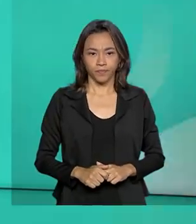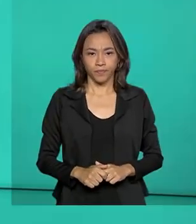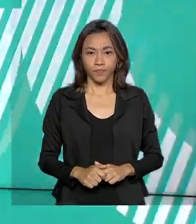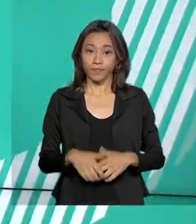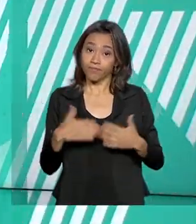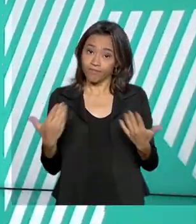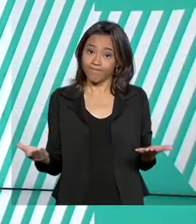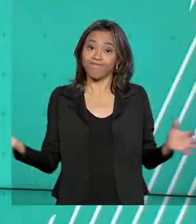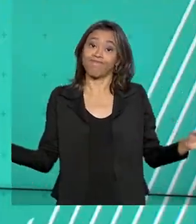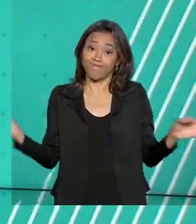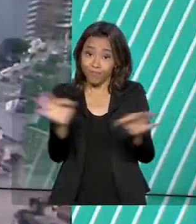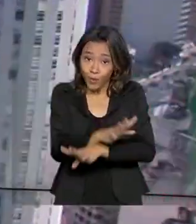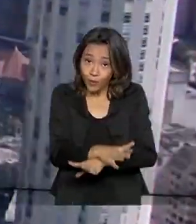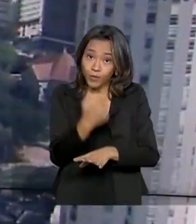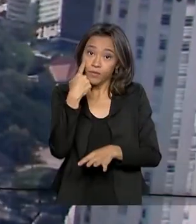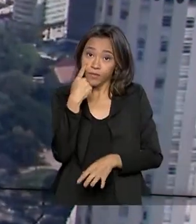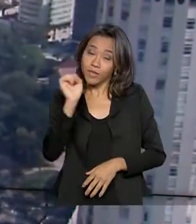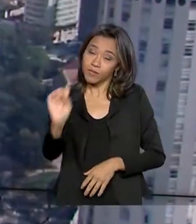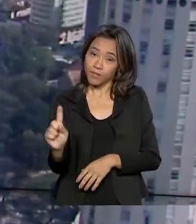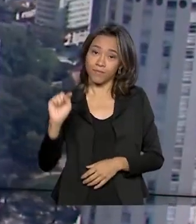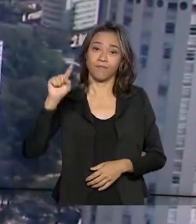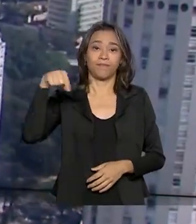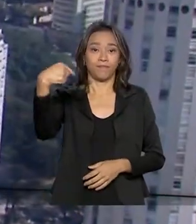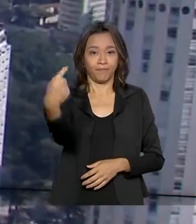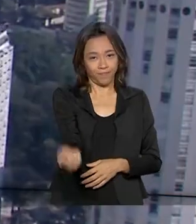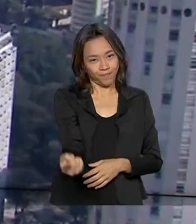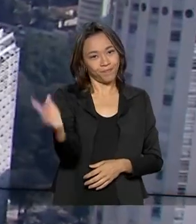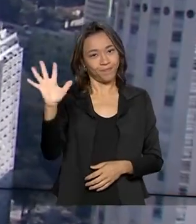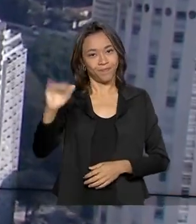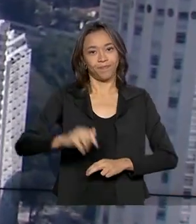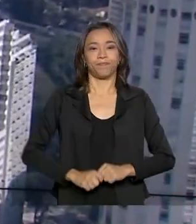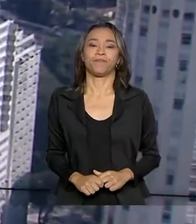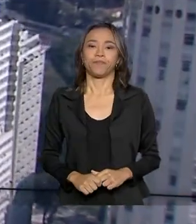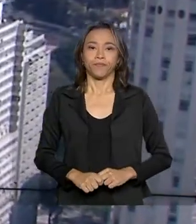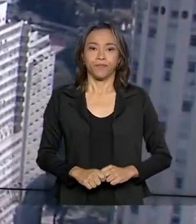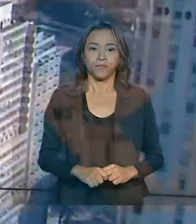A gente fica por aqui. Nos vemos, então, na próxima edição. Até lá!